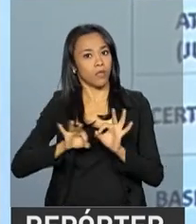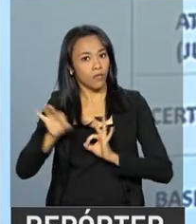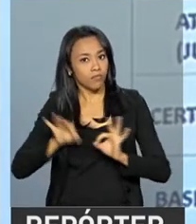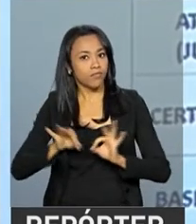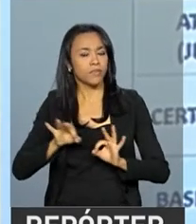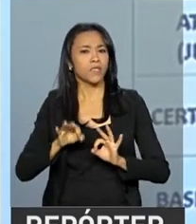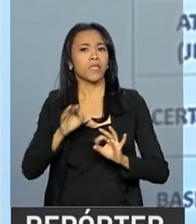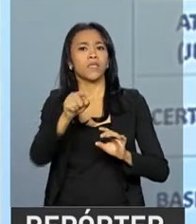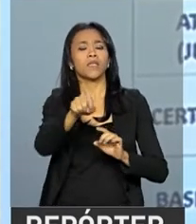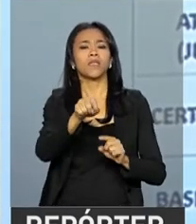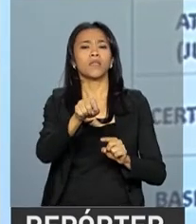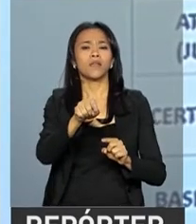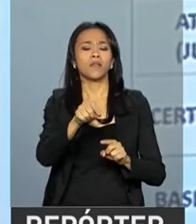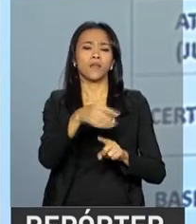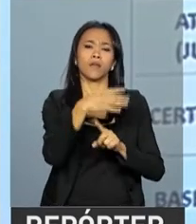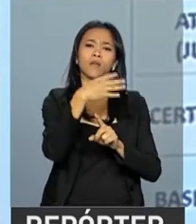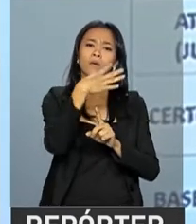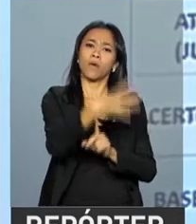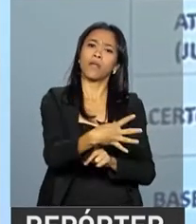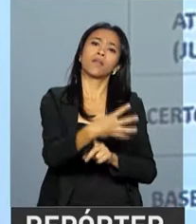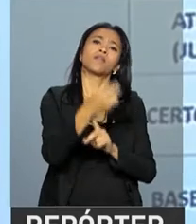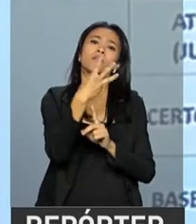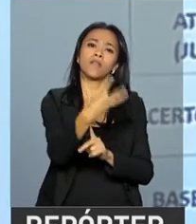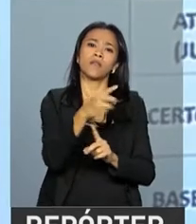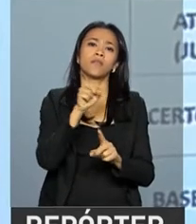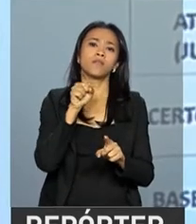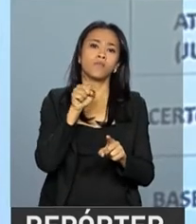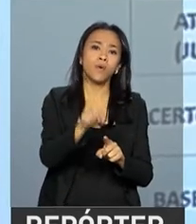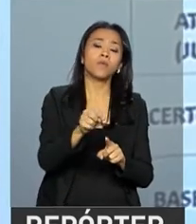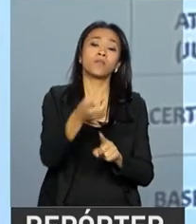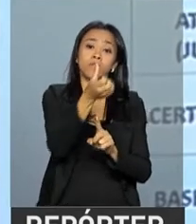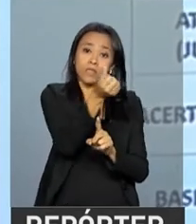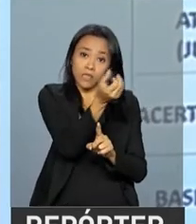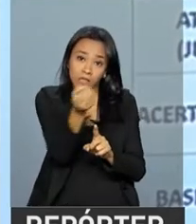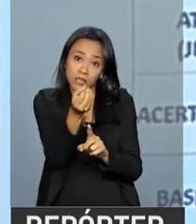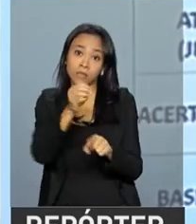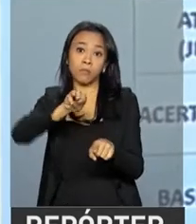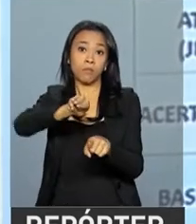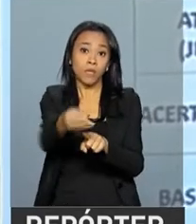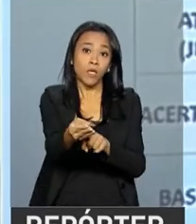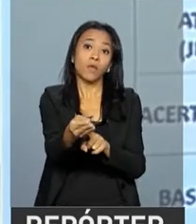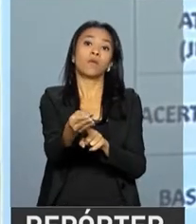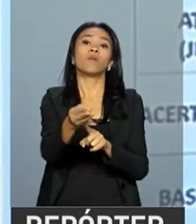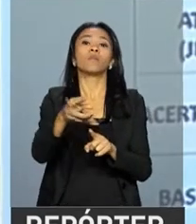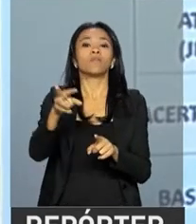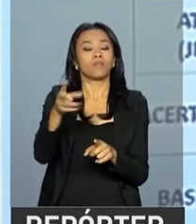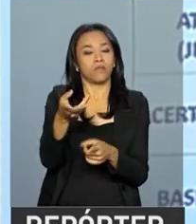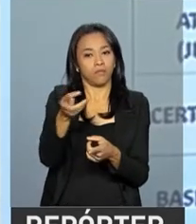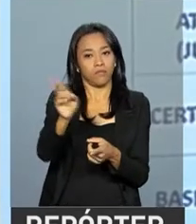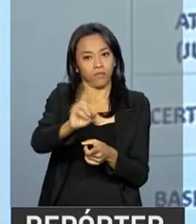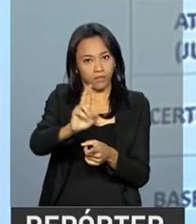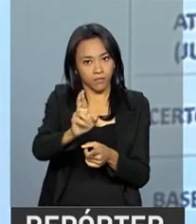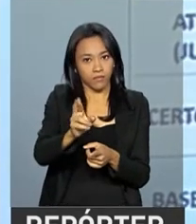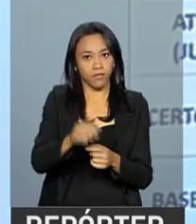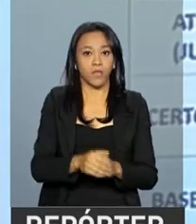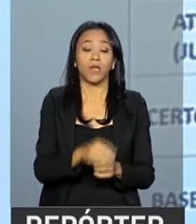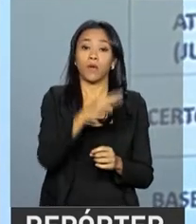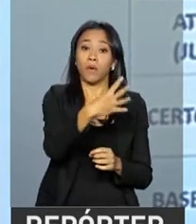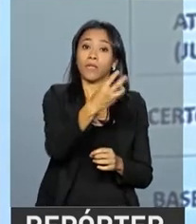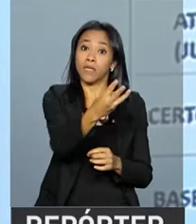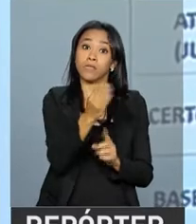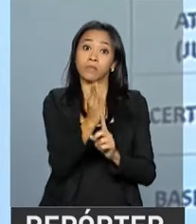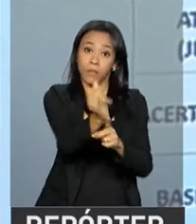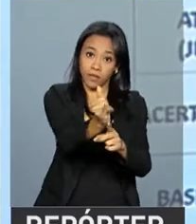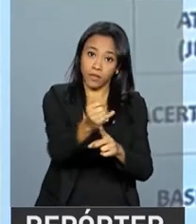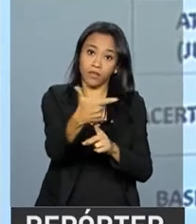,6 bilhões de reais. 43 bi e 600 milhões de reais.